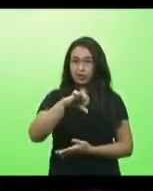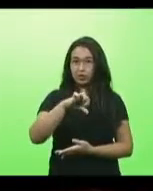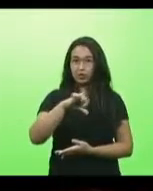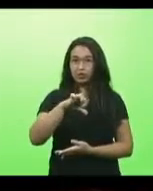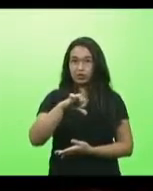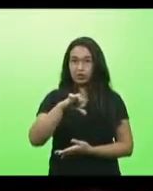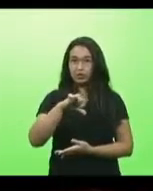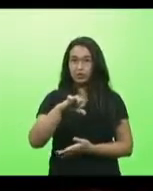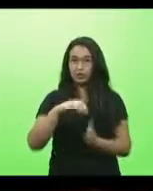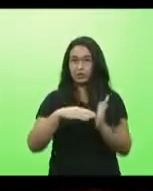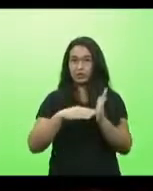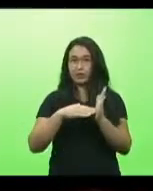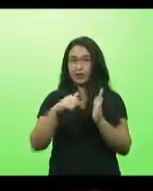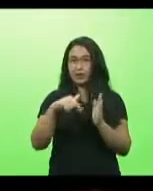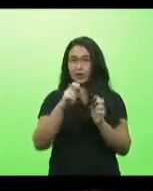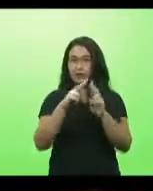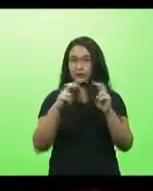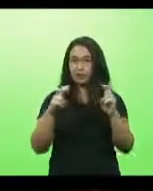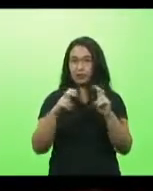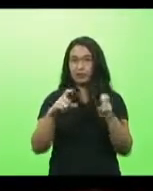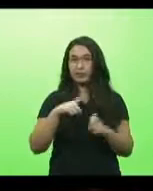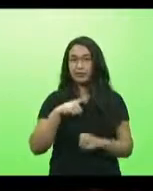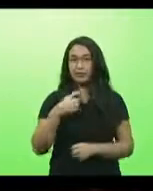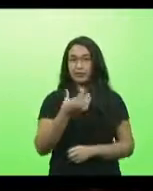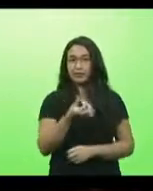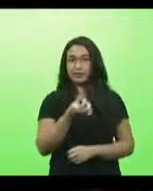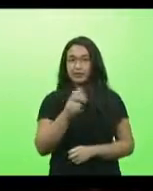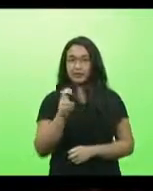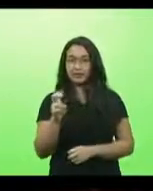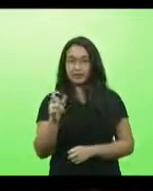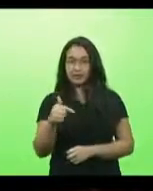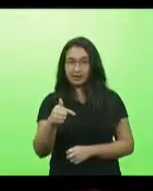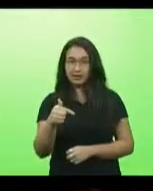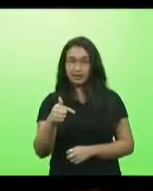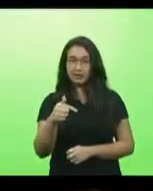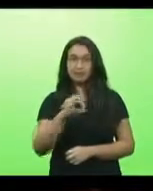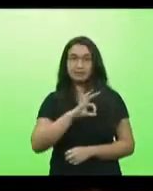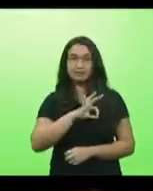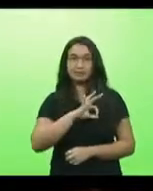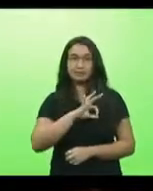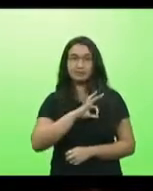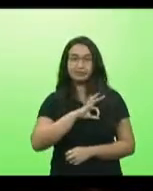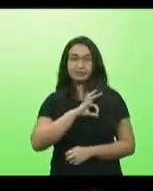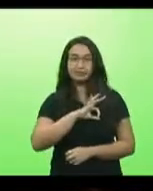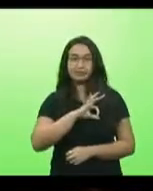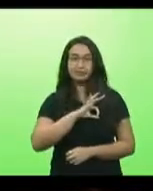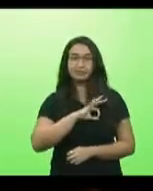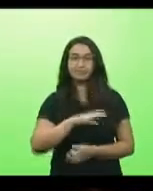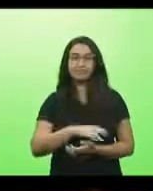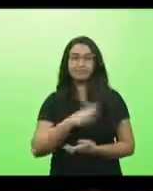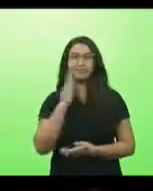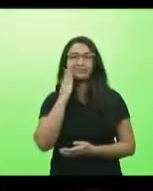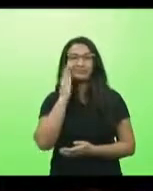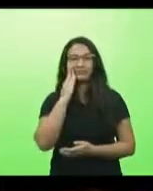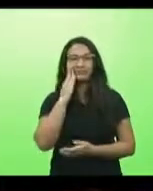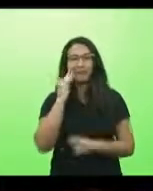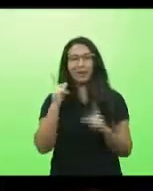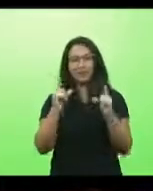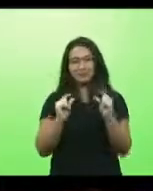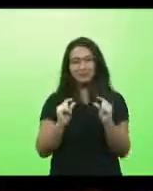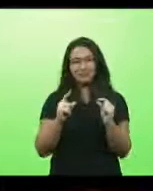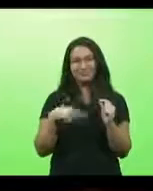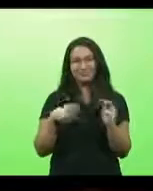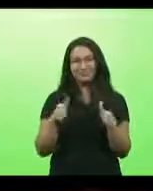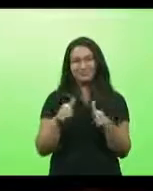Florianópolis que fica com 37 policiais militares então sei que é pouco muito